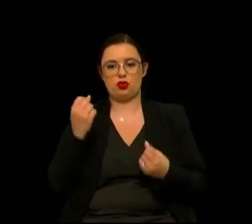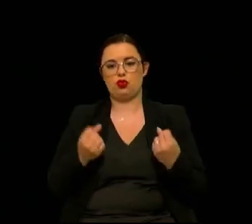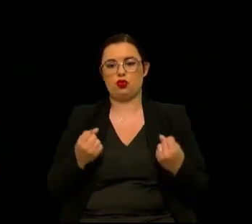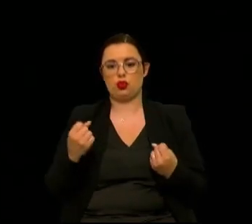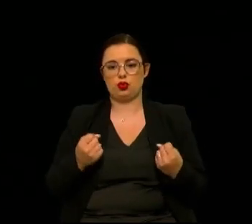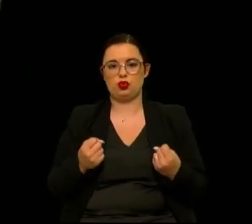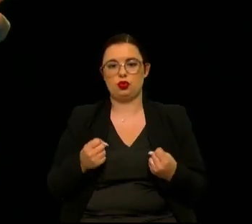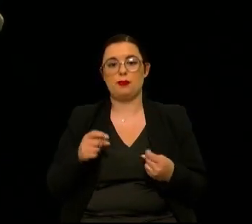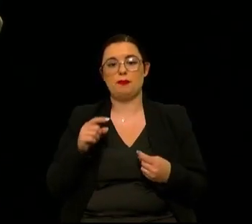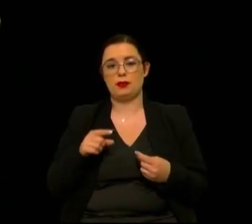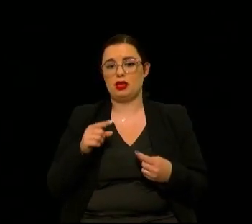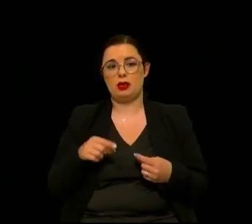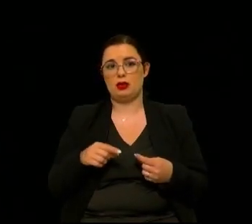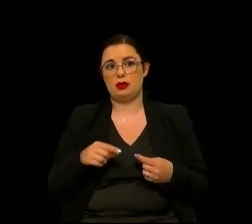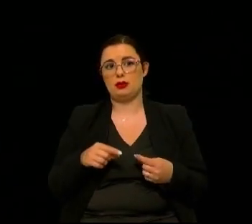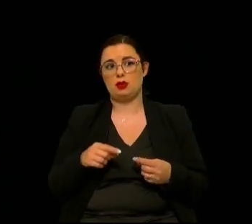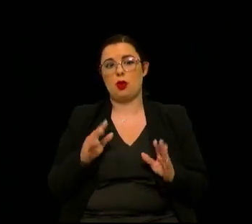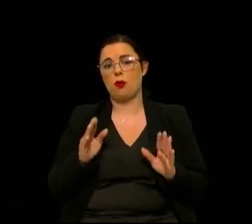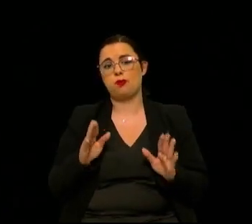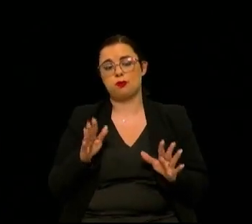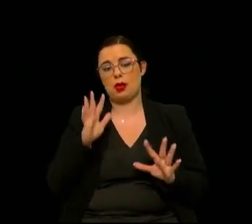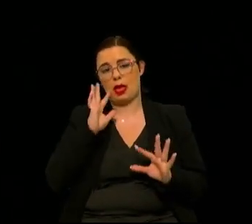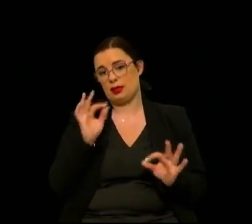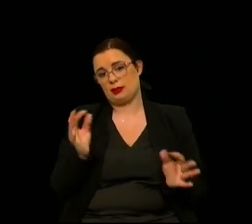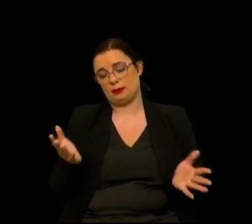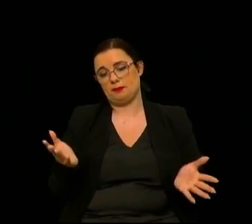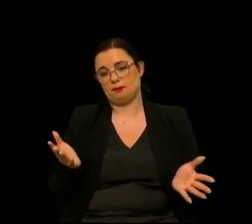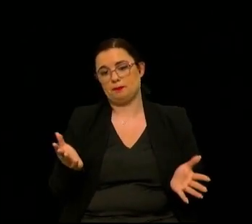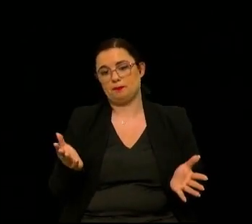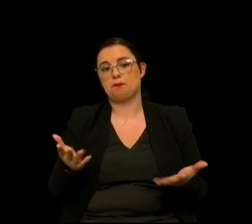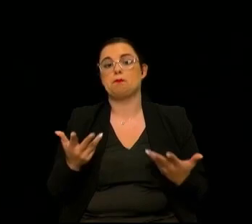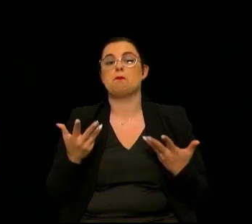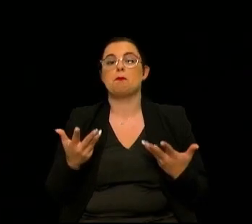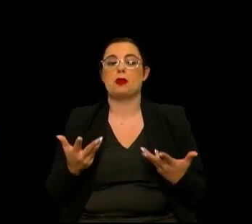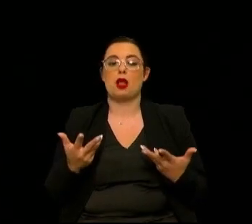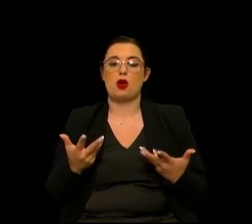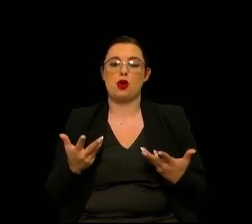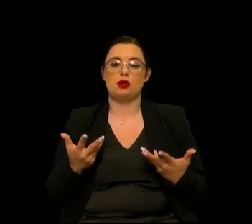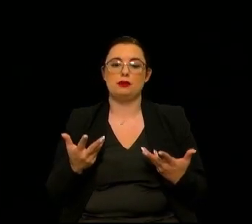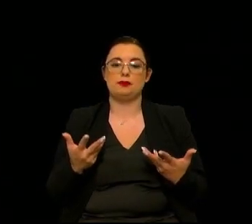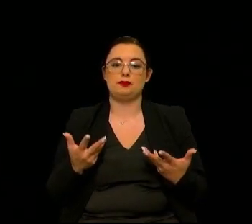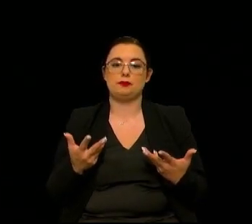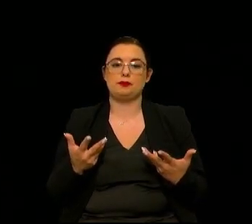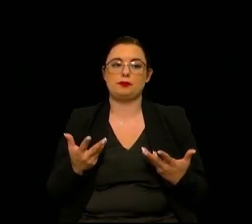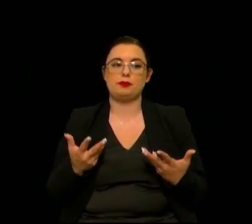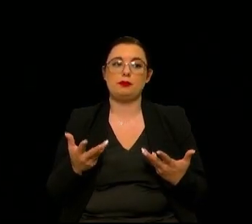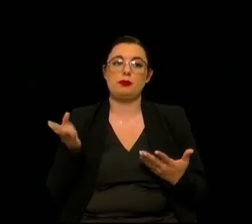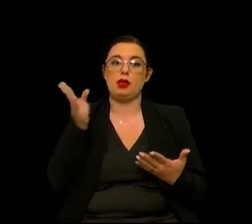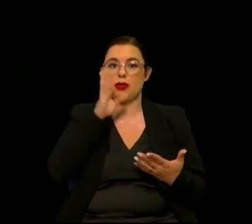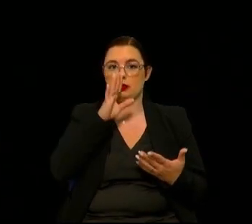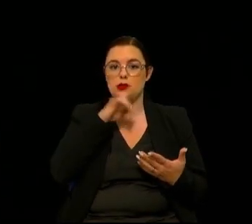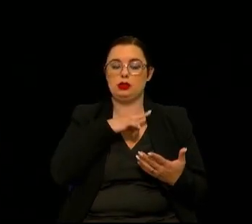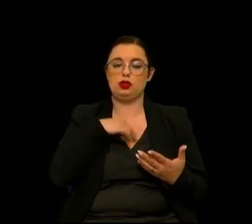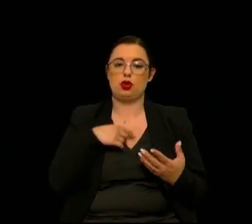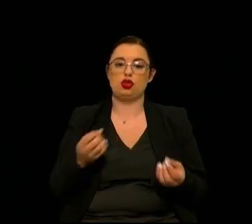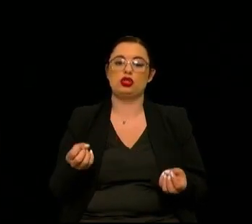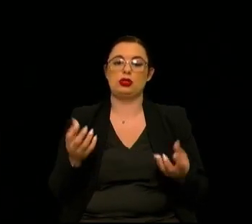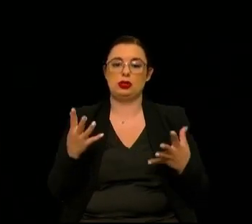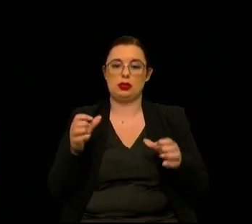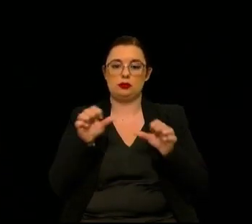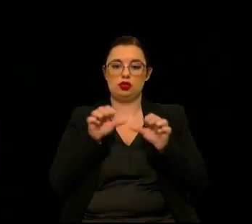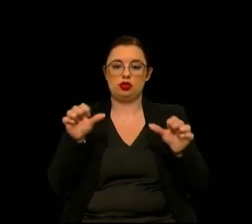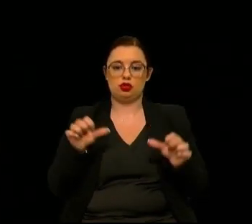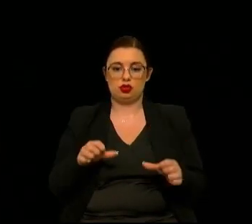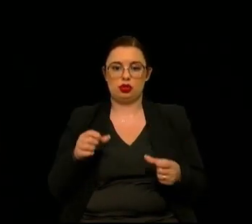e isso vai deixar de ter que ser assim pronto agora a partir do momento em que nós ligamos estes sistemas de